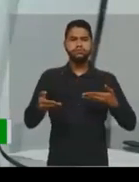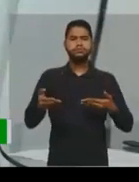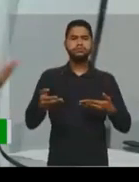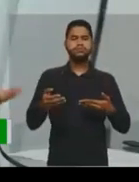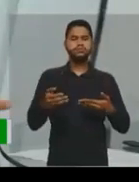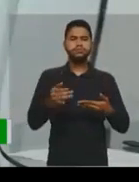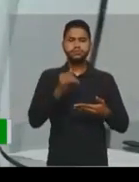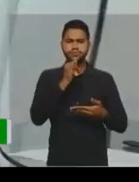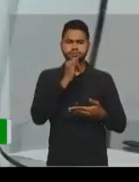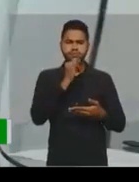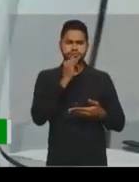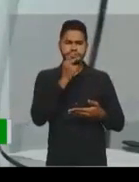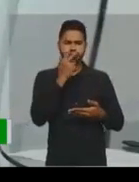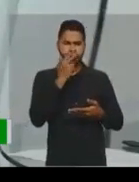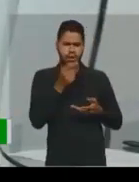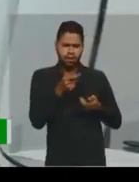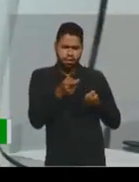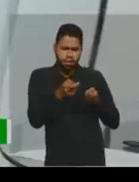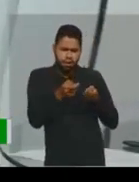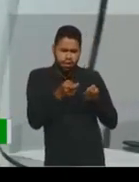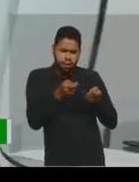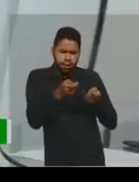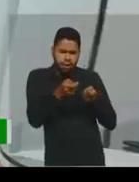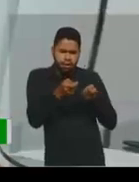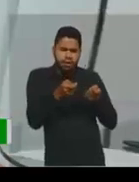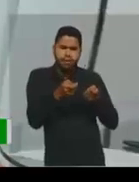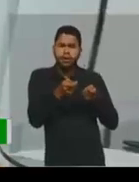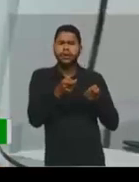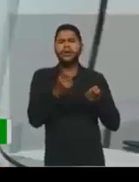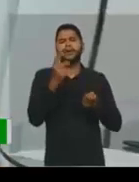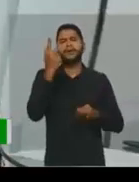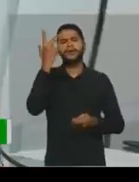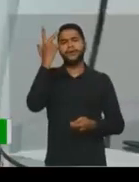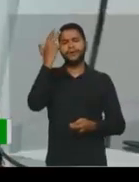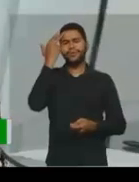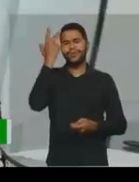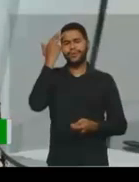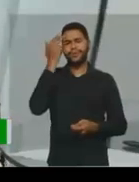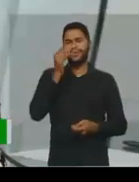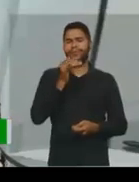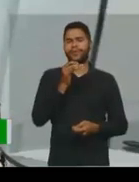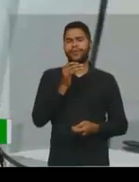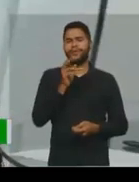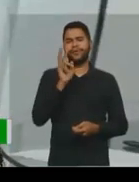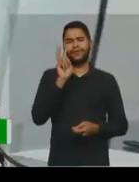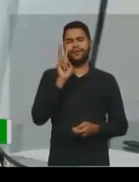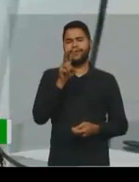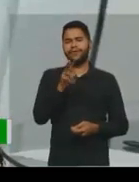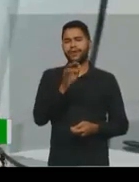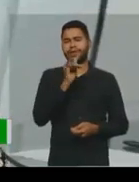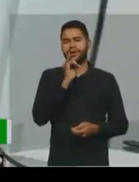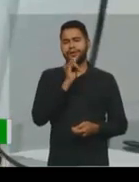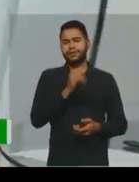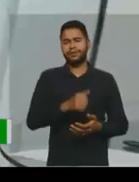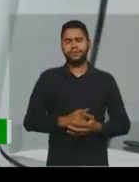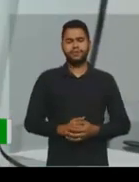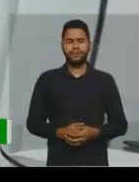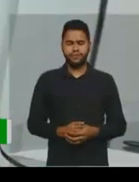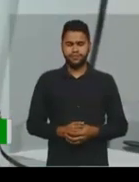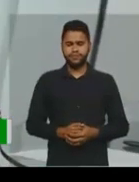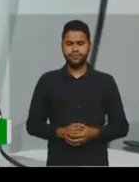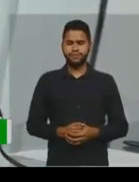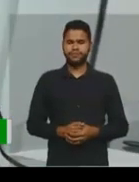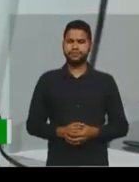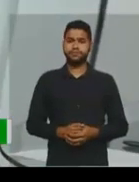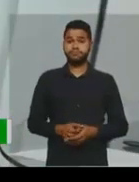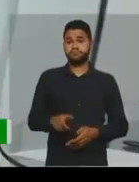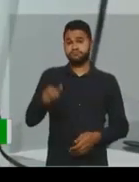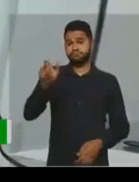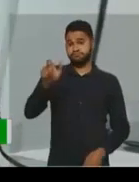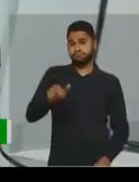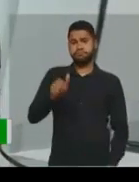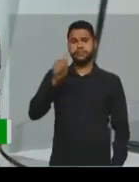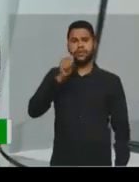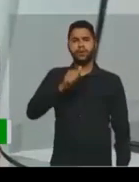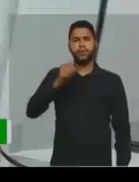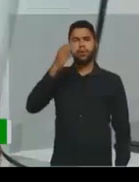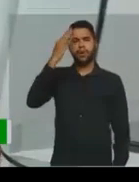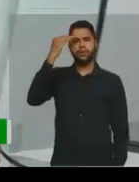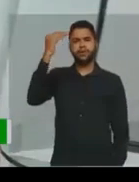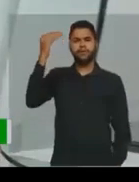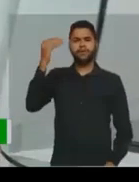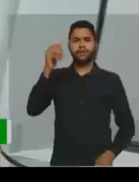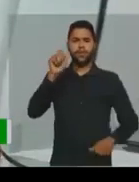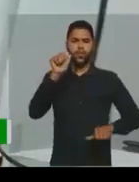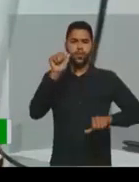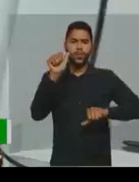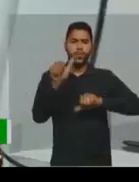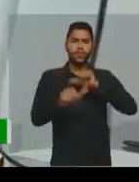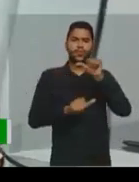manipulada, né? Porque é muito comum a gente ver uma determinada artista e aí muda a frase.